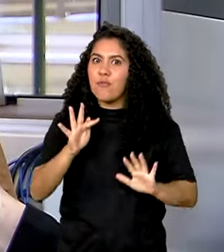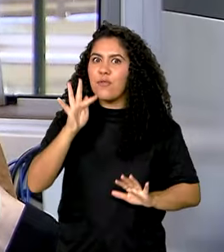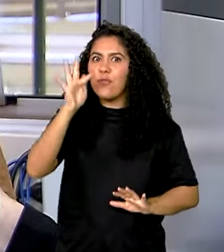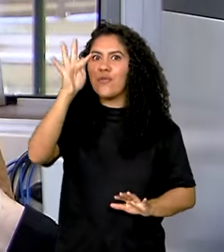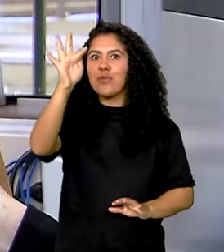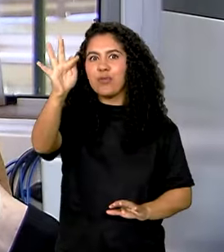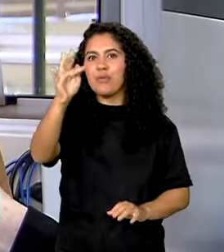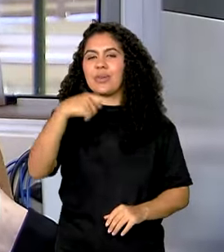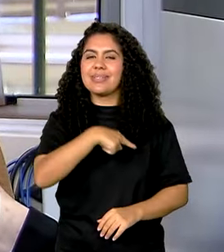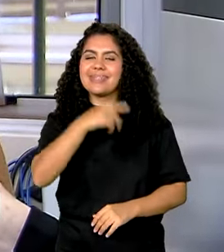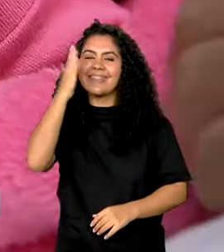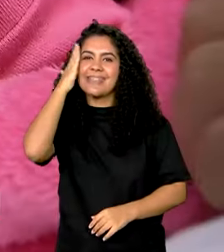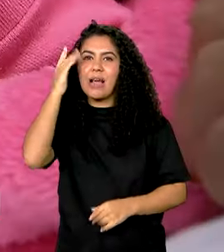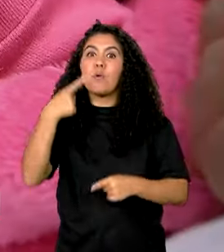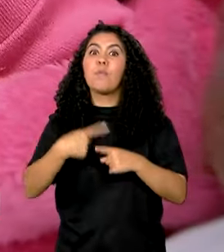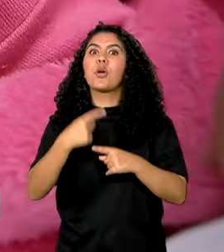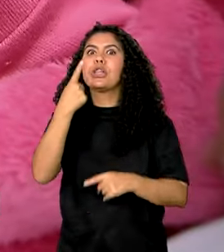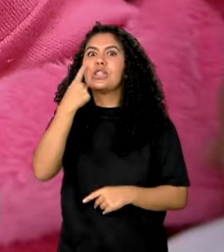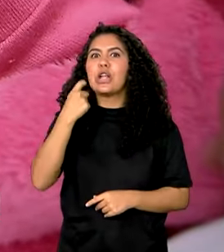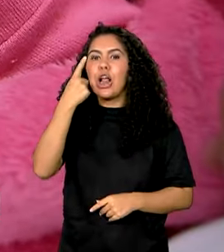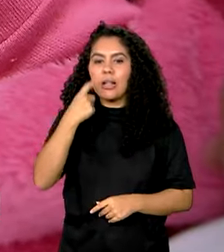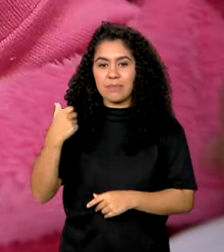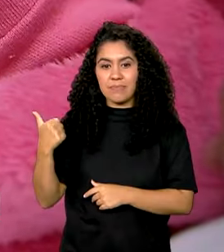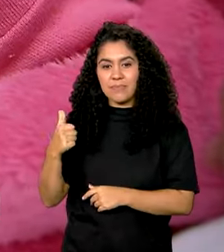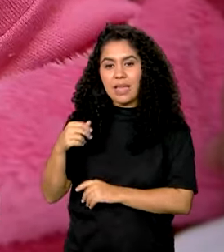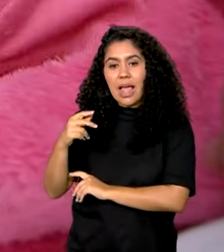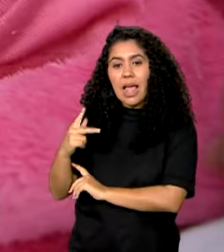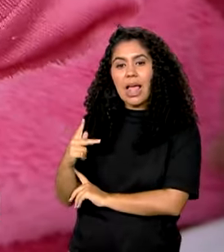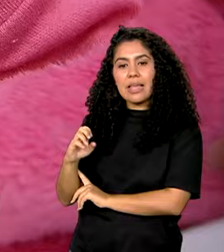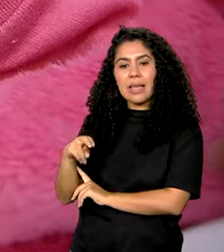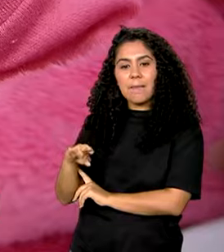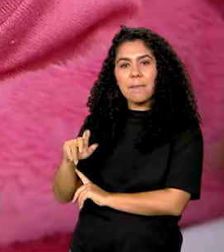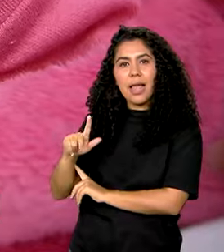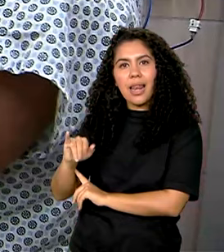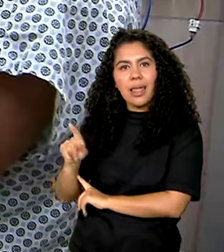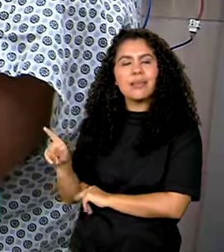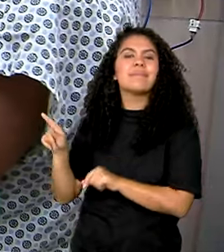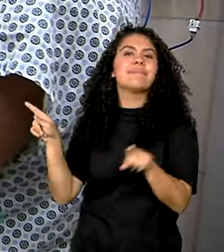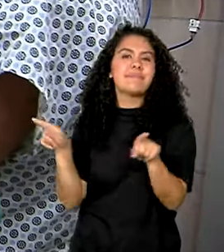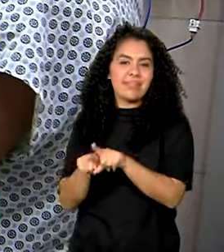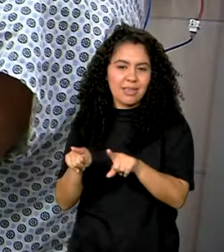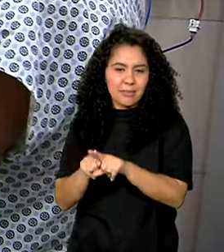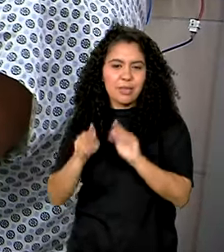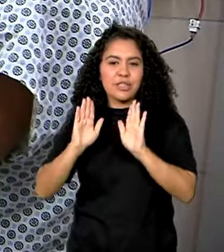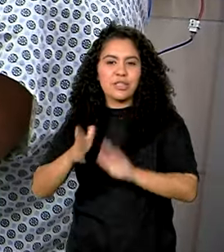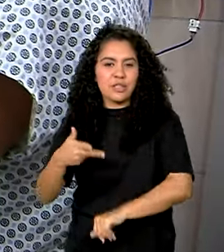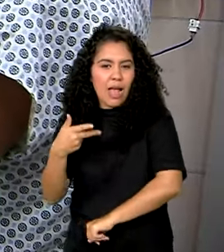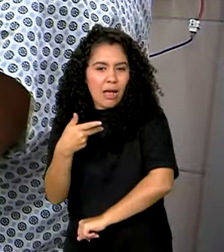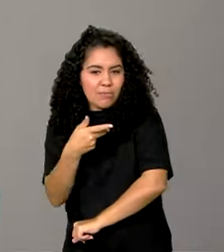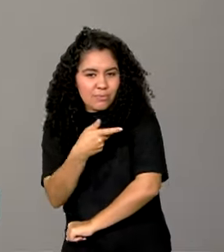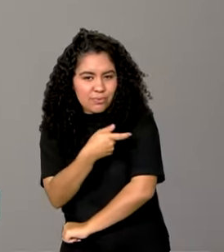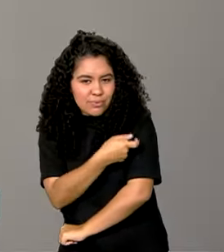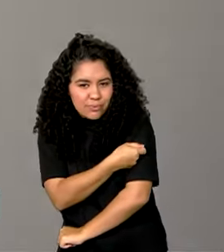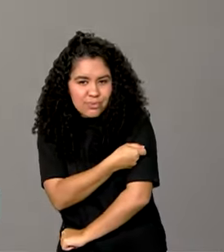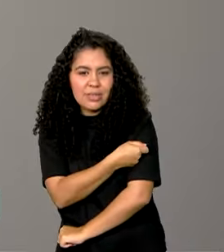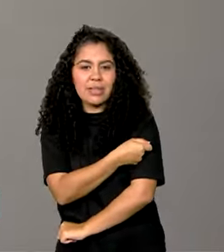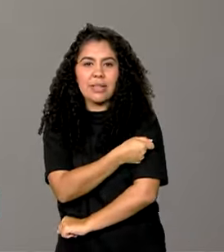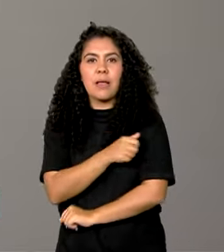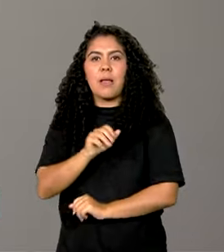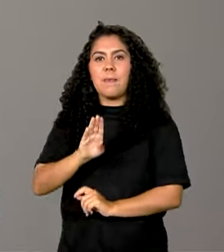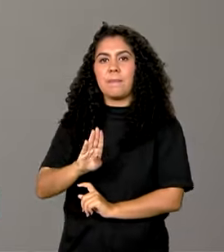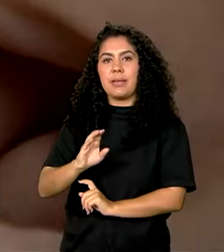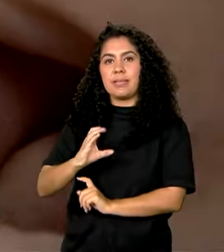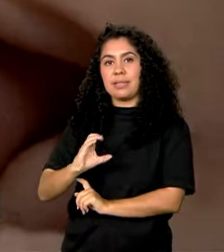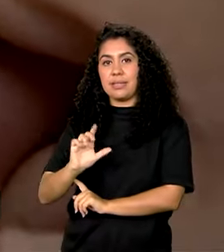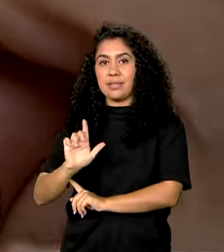vai saber o porquê desse choro. A pequena Camely também foi protegida nas primeiras horas de vida com a vacina